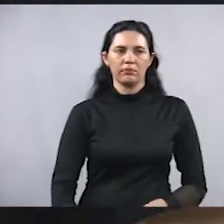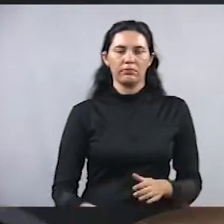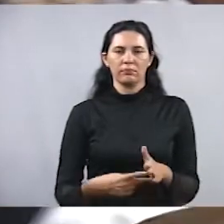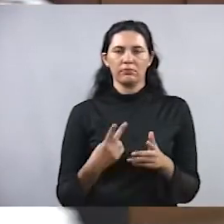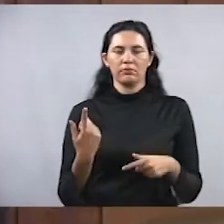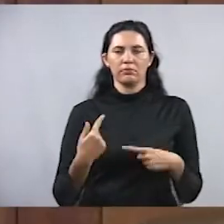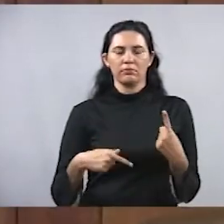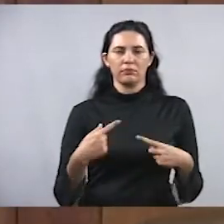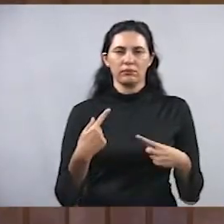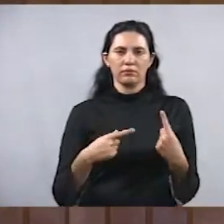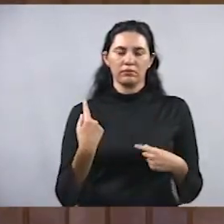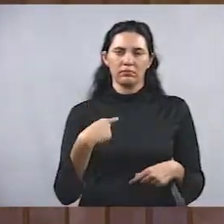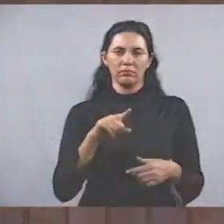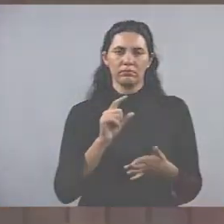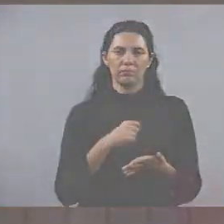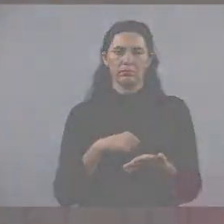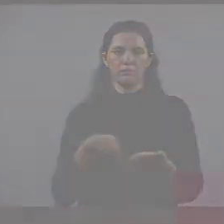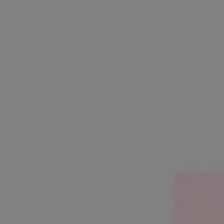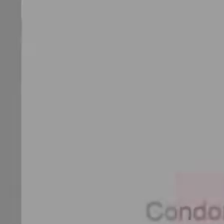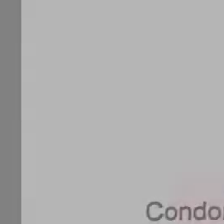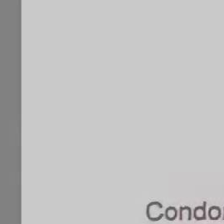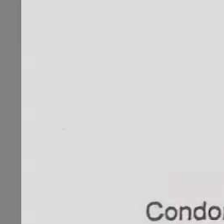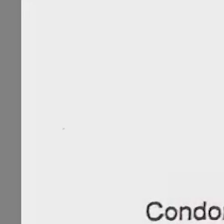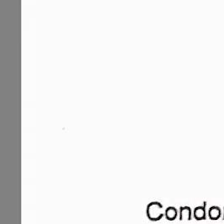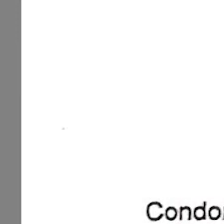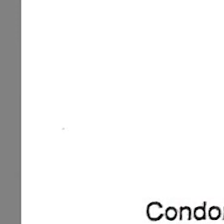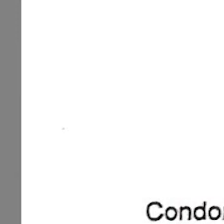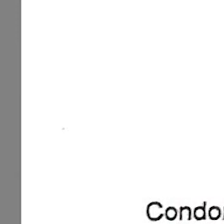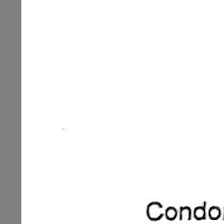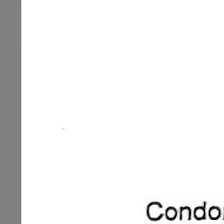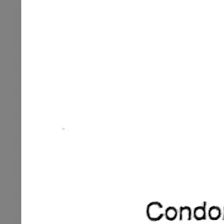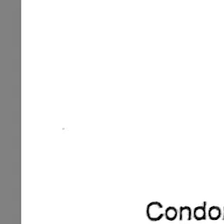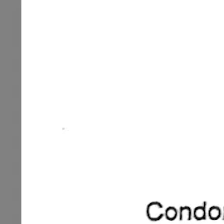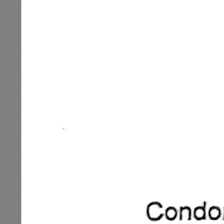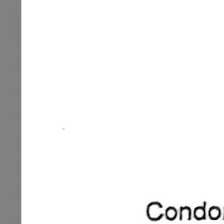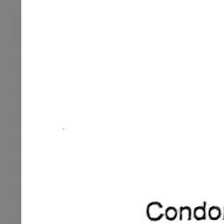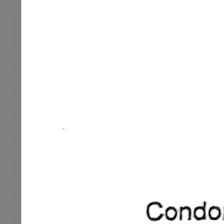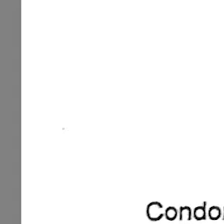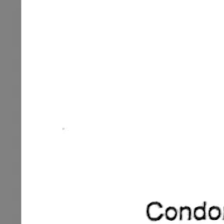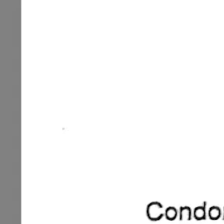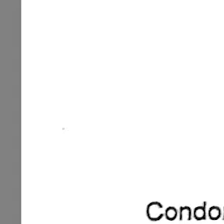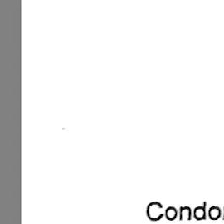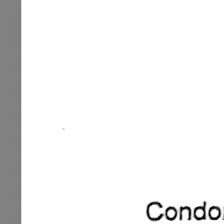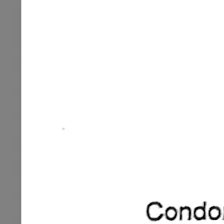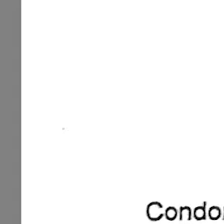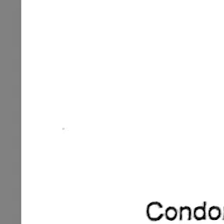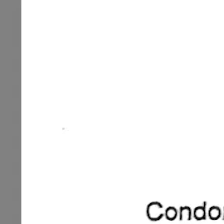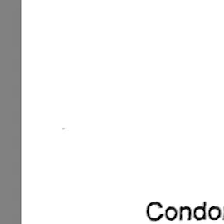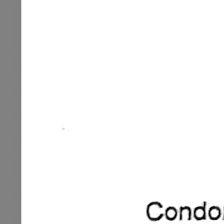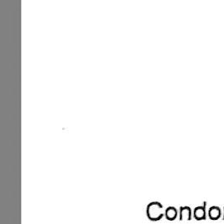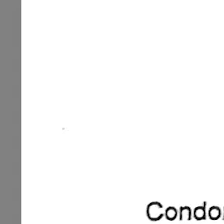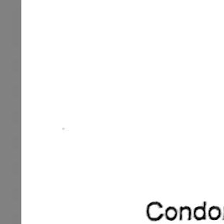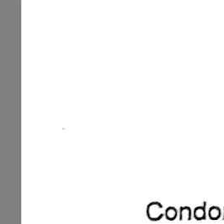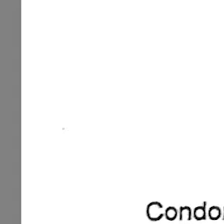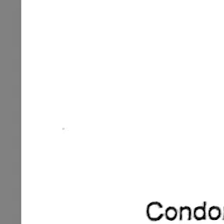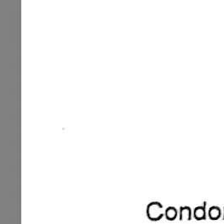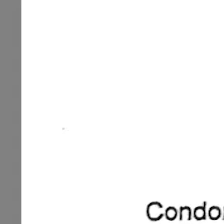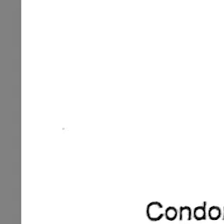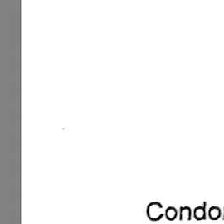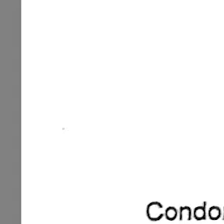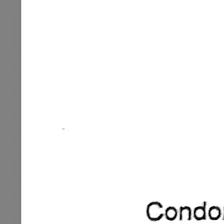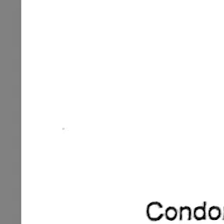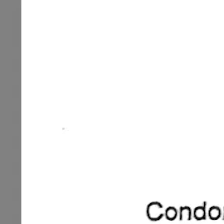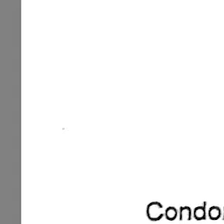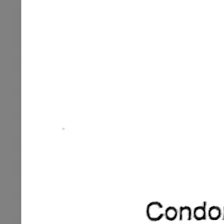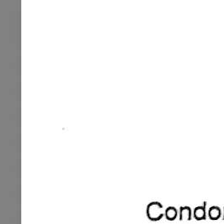em segunda discussão, vai a sanção. Também do vereador Marcos Rezende, foi aprovado o projeto de lei que coloca nome em